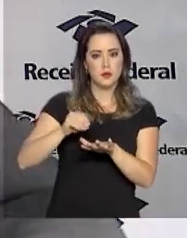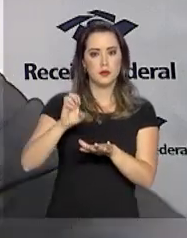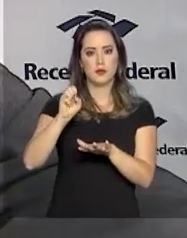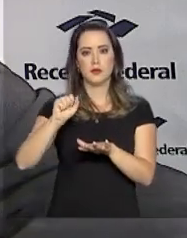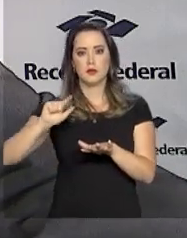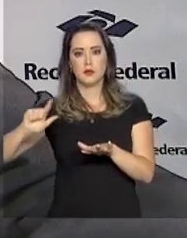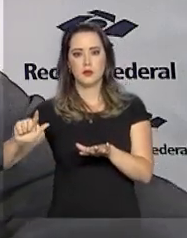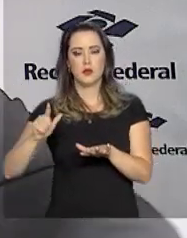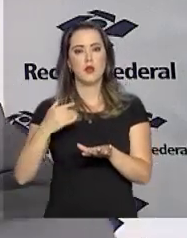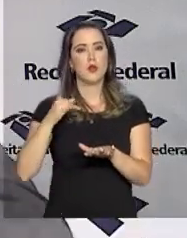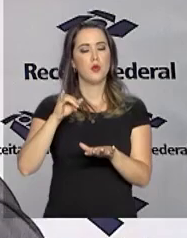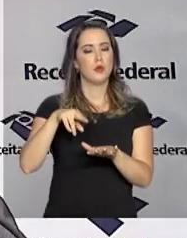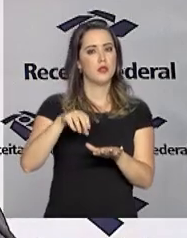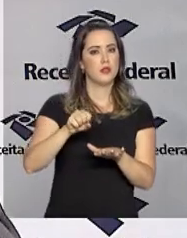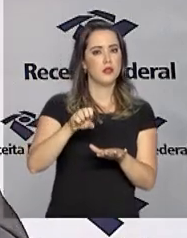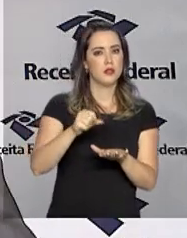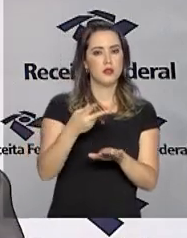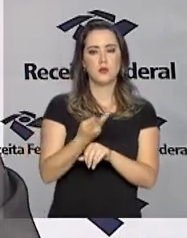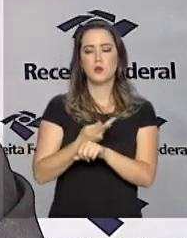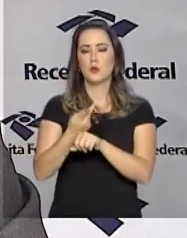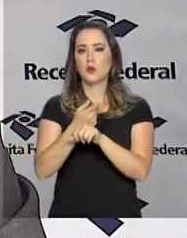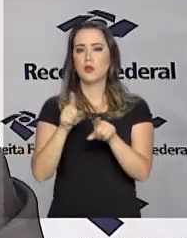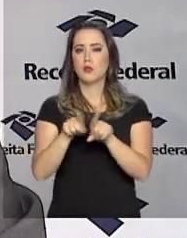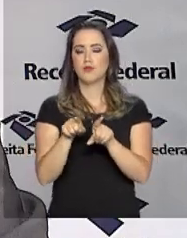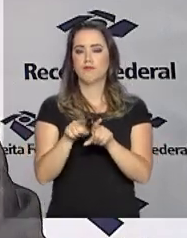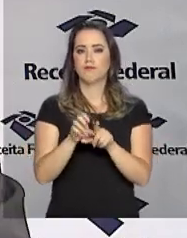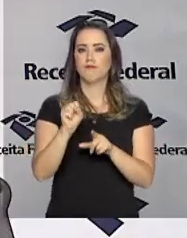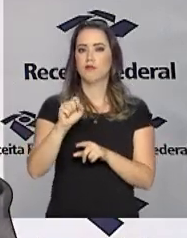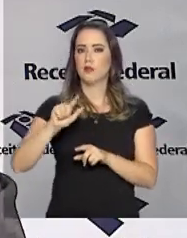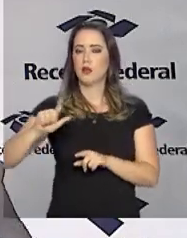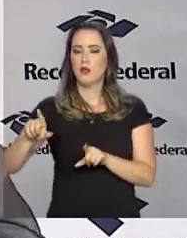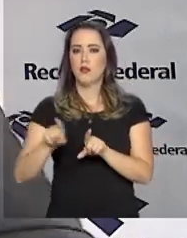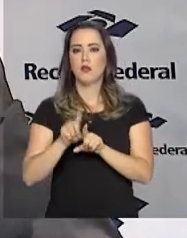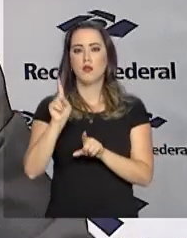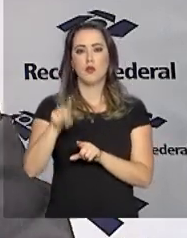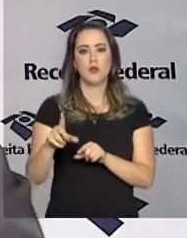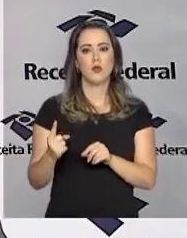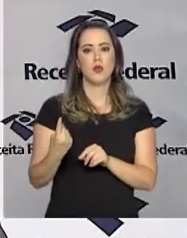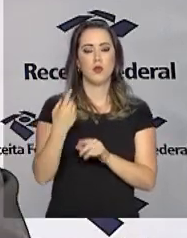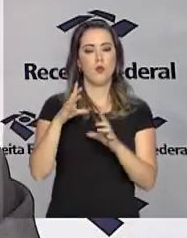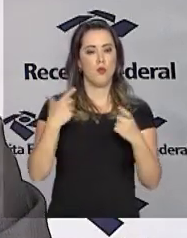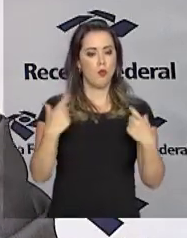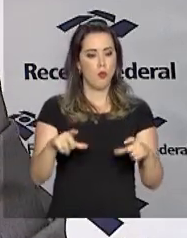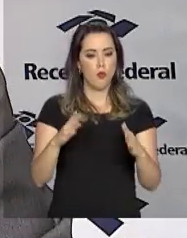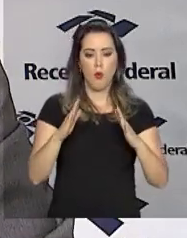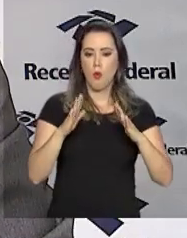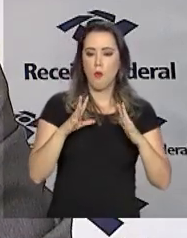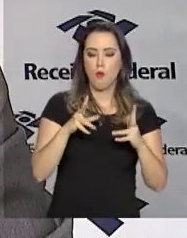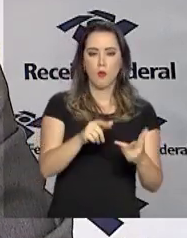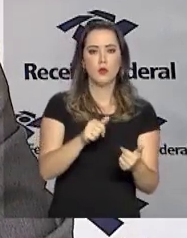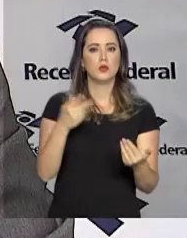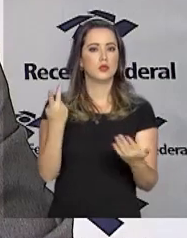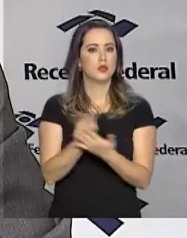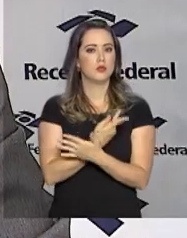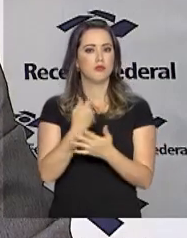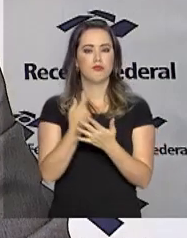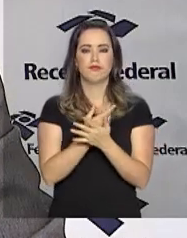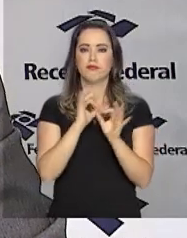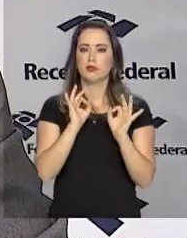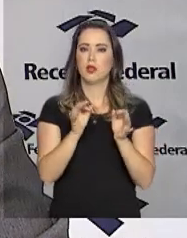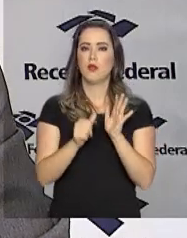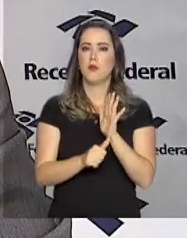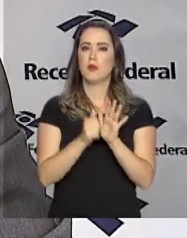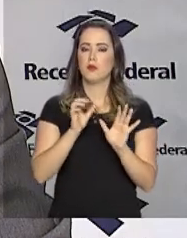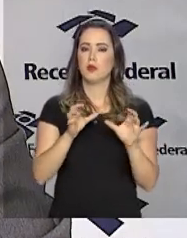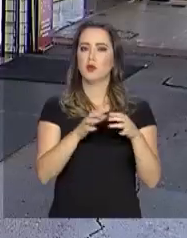as informações previdenciárias vão buscar informação no ambiente do-Social, ou seja, é o mundo I-Social entrando em pleno funcionamento para esse primeiro